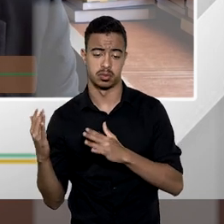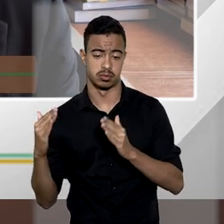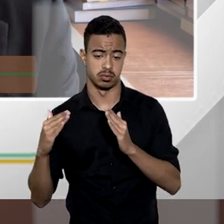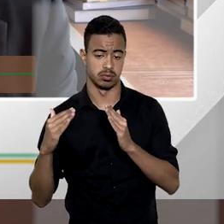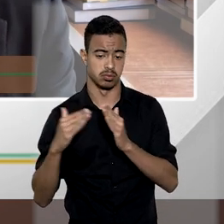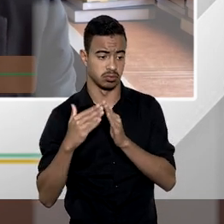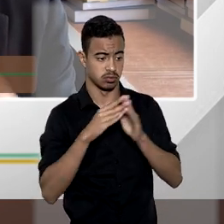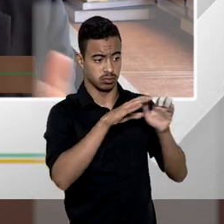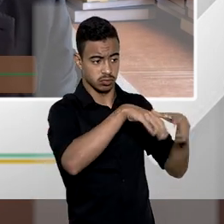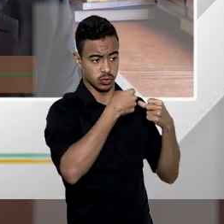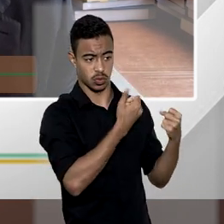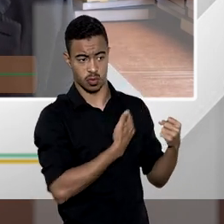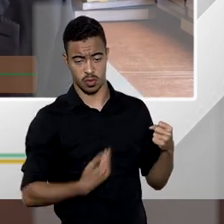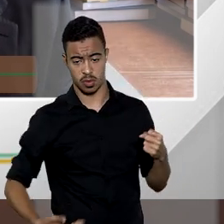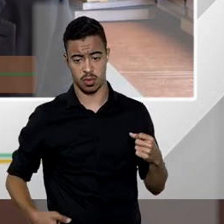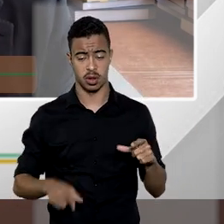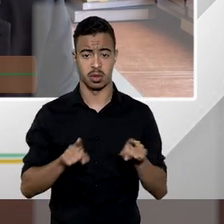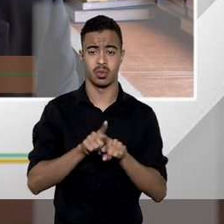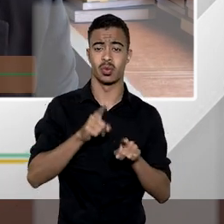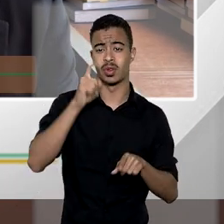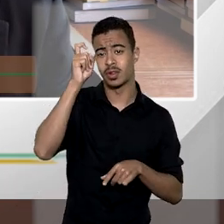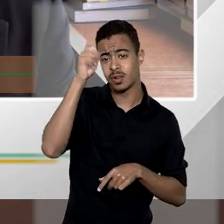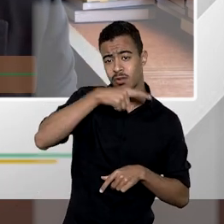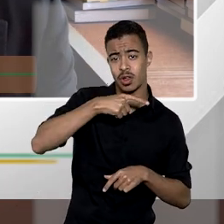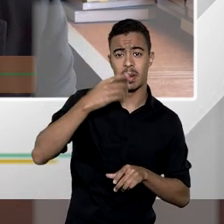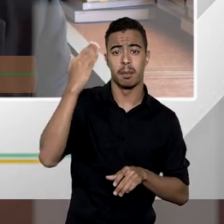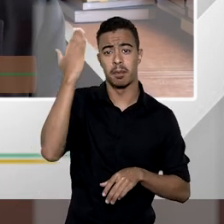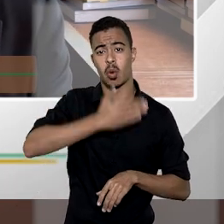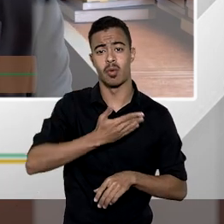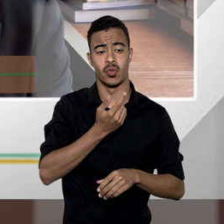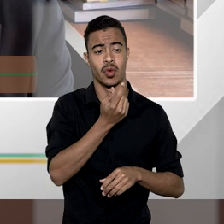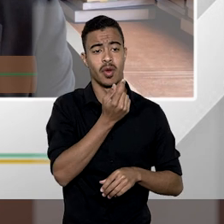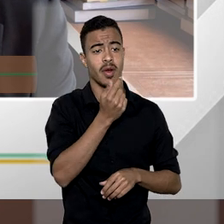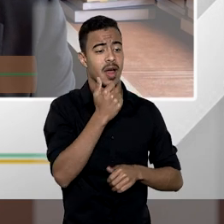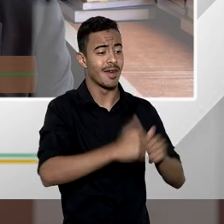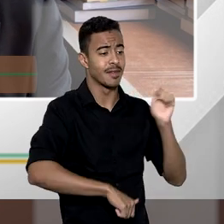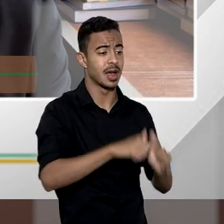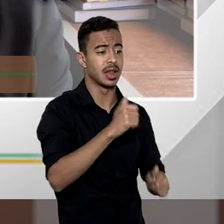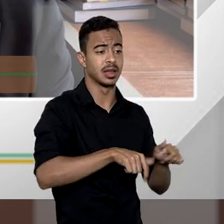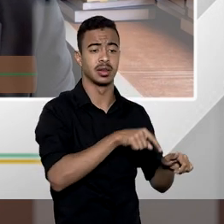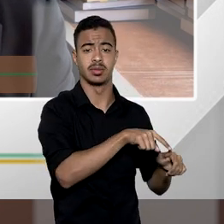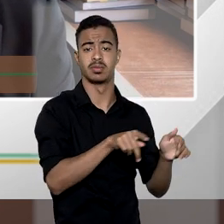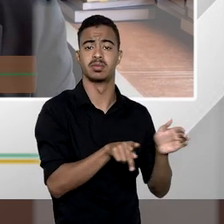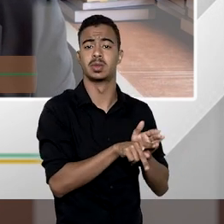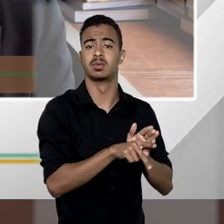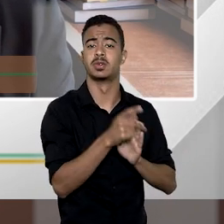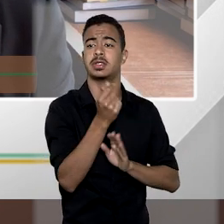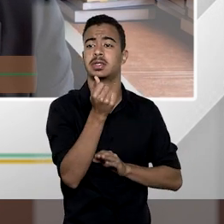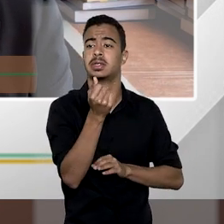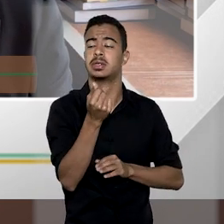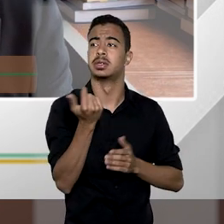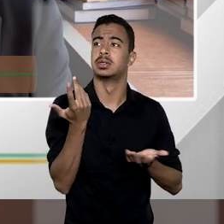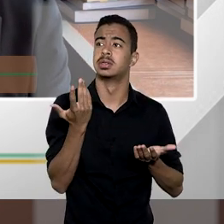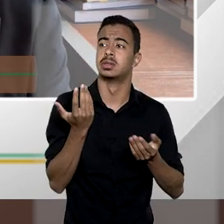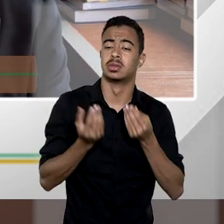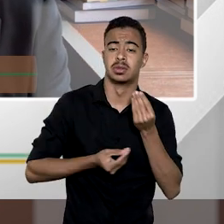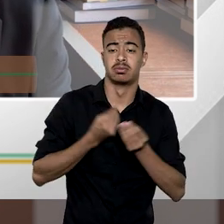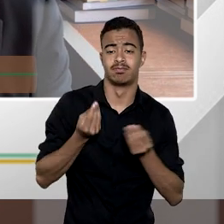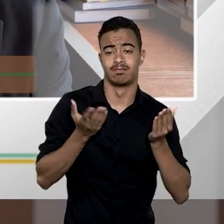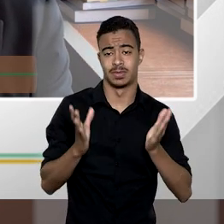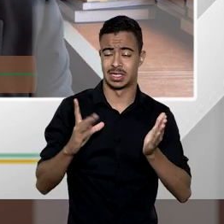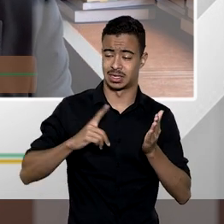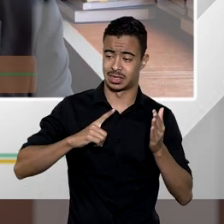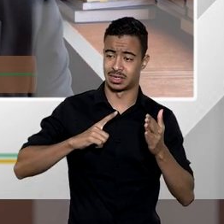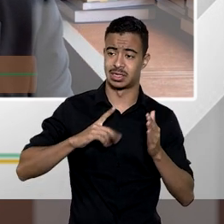a dificultar a produção da prova para avaliar o valor econômico do bem de qualquer forma a